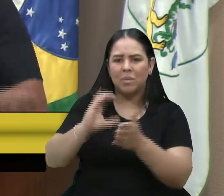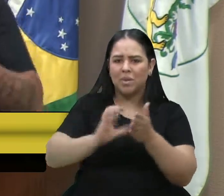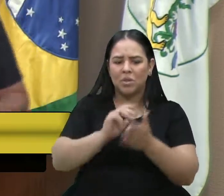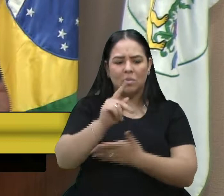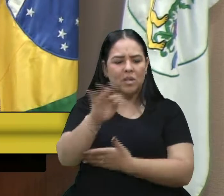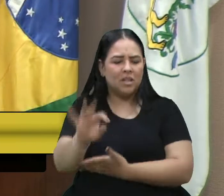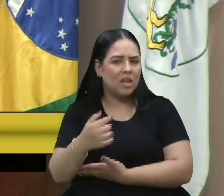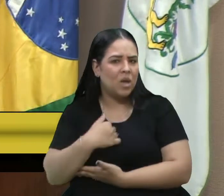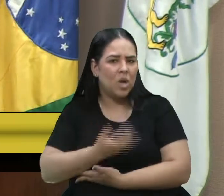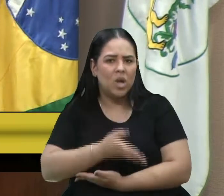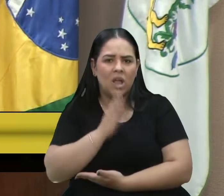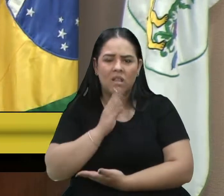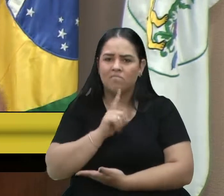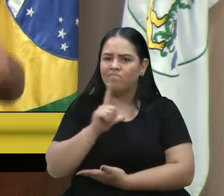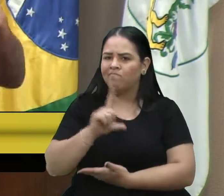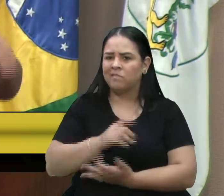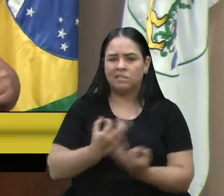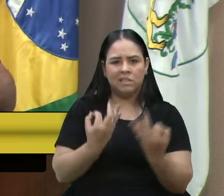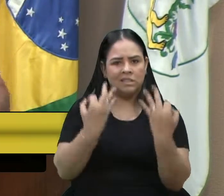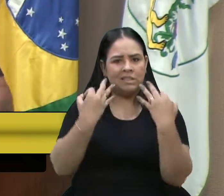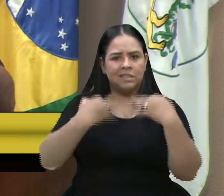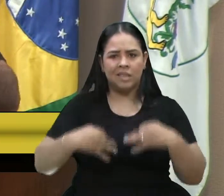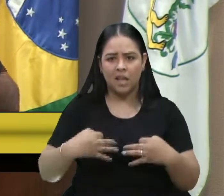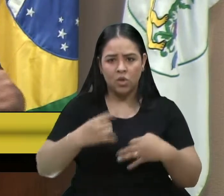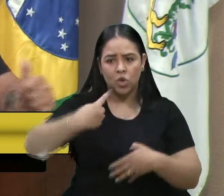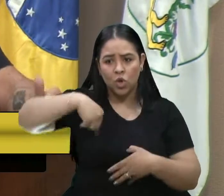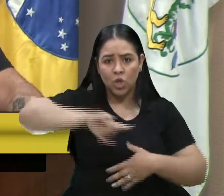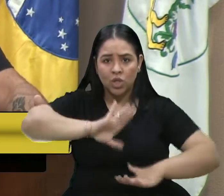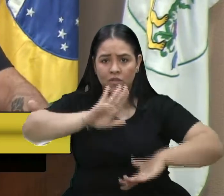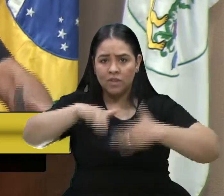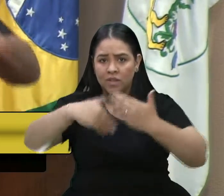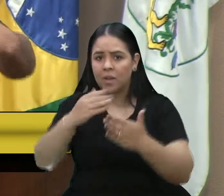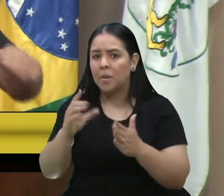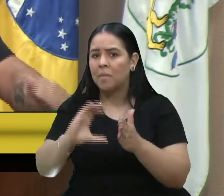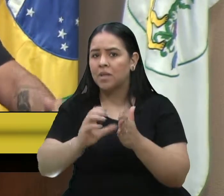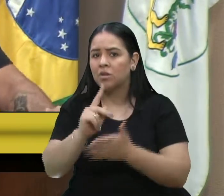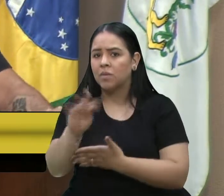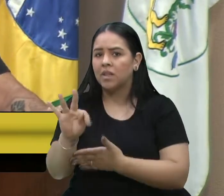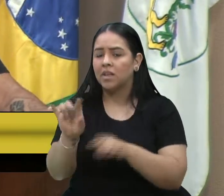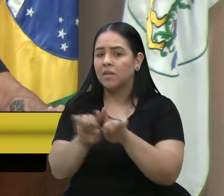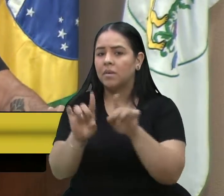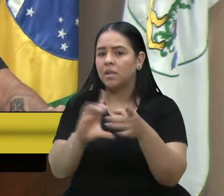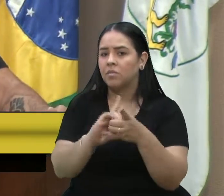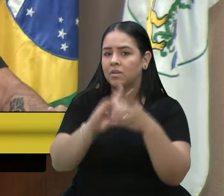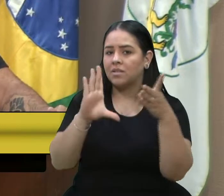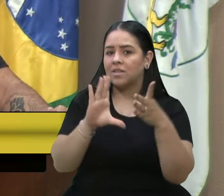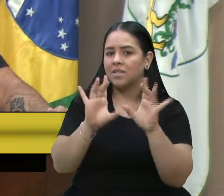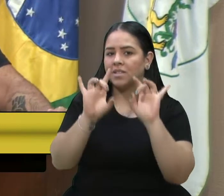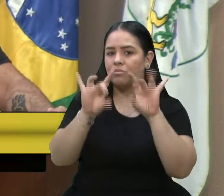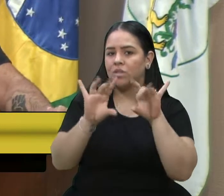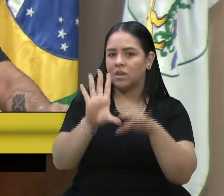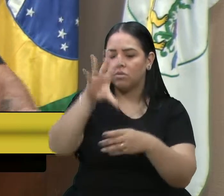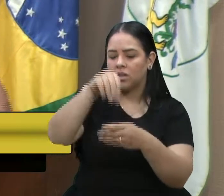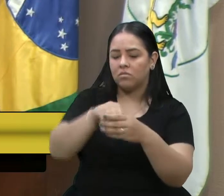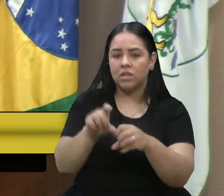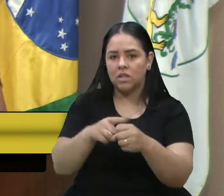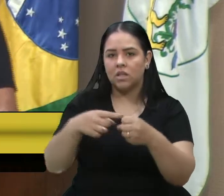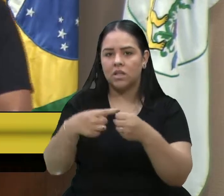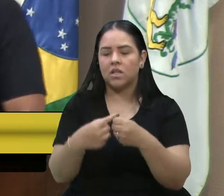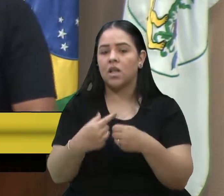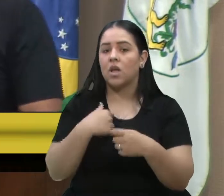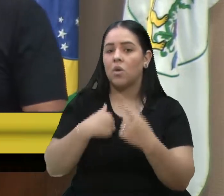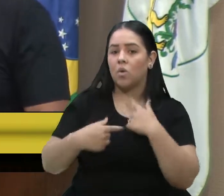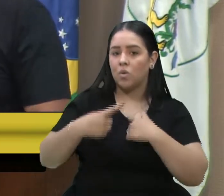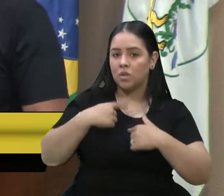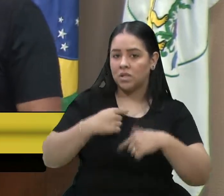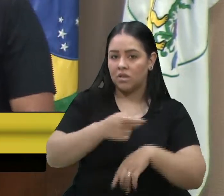são de extrema idoneidade. Construímos o PT e a democracia, especialmente aqui na nossa cidade. Então, eu só gostaria de